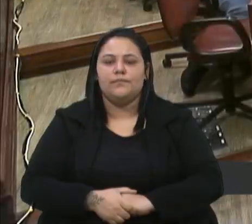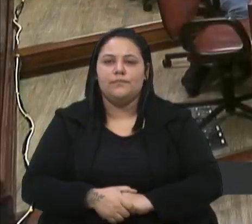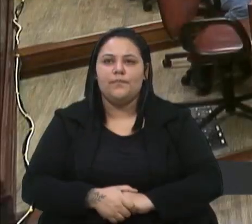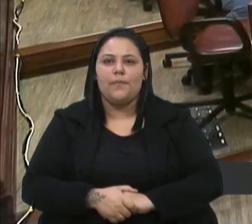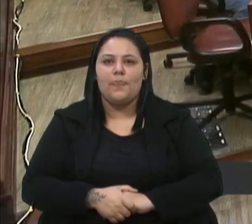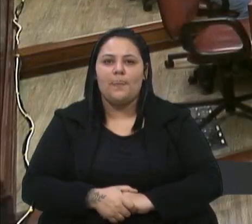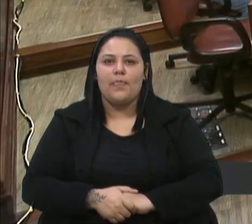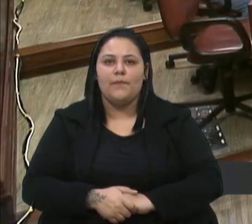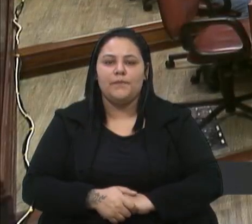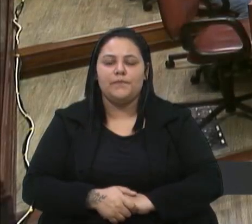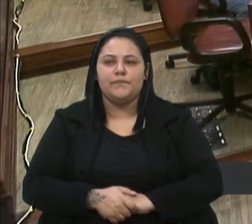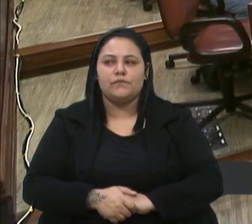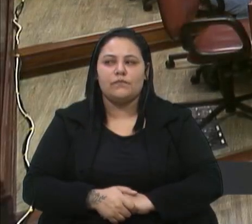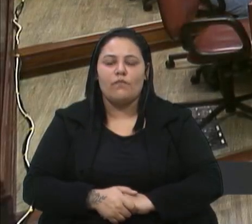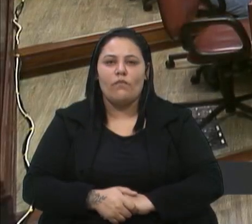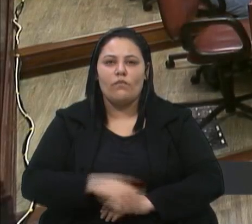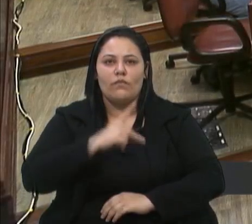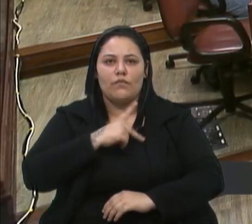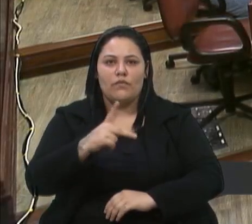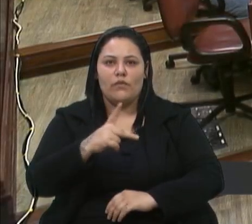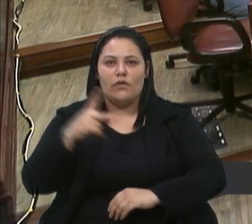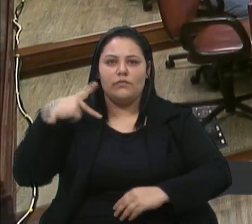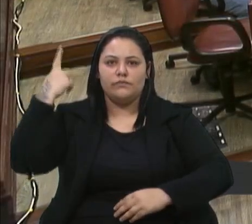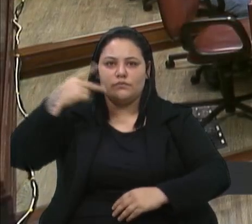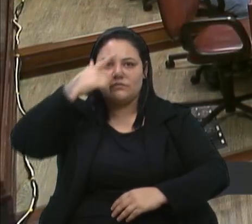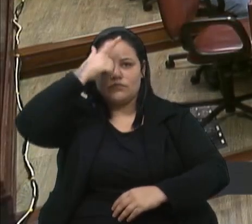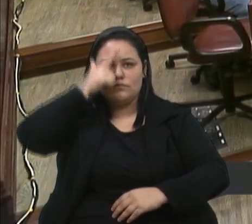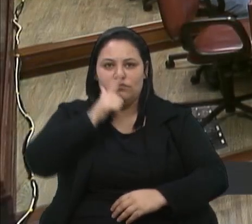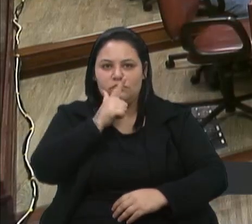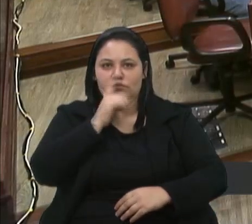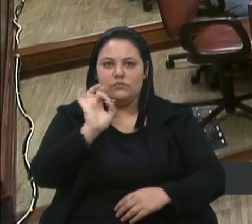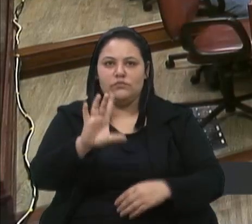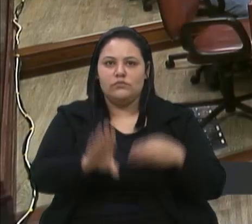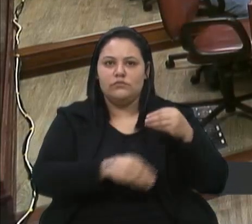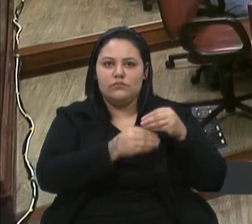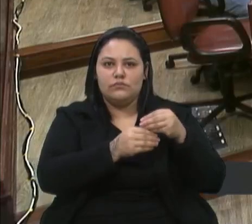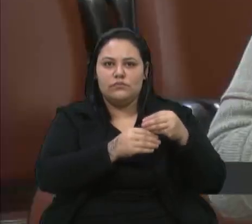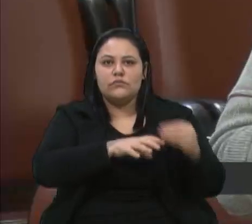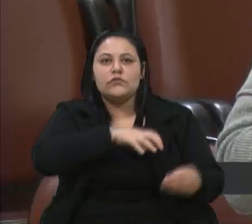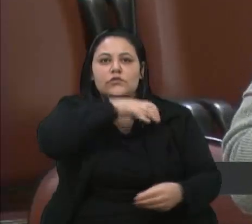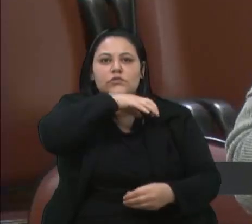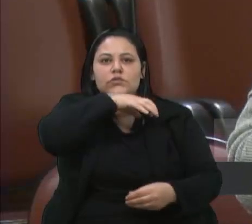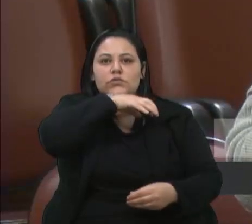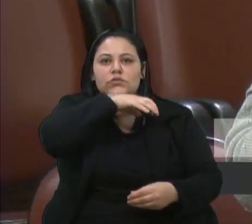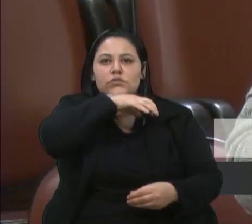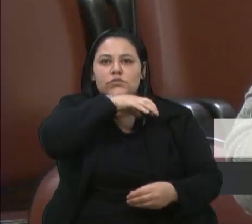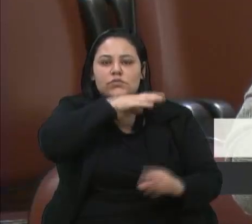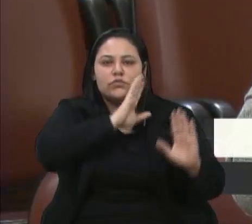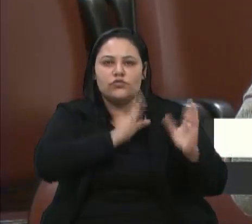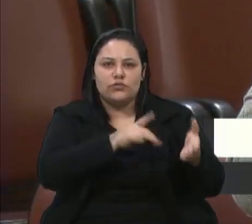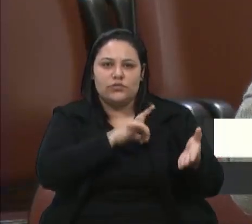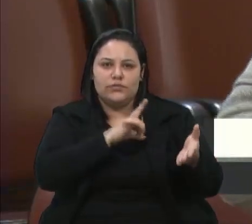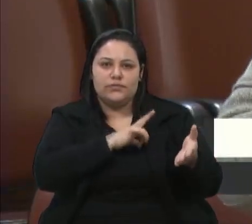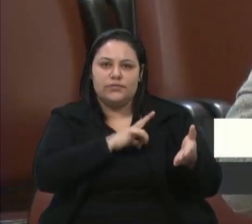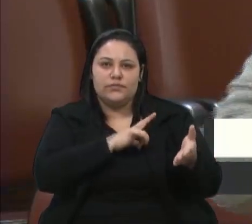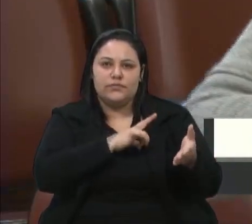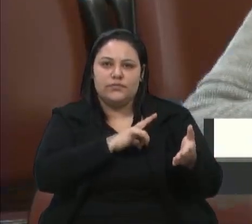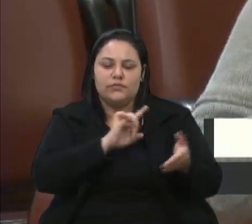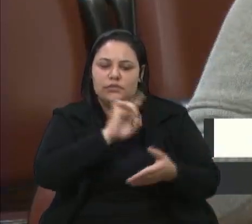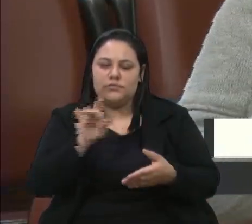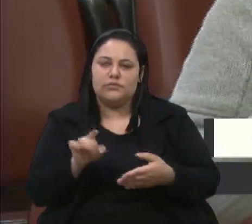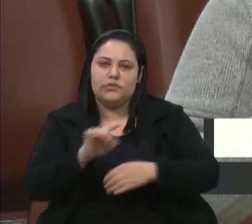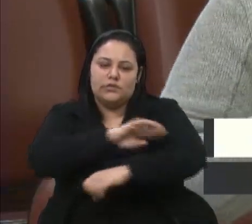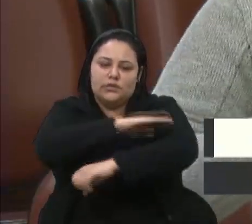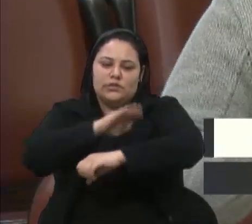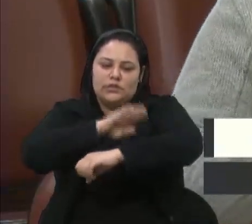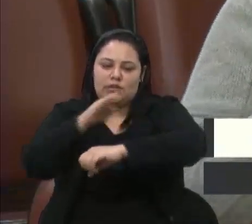Gente, vereador Lucas, só para dizer, o terreno já está aí da URGS, agora não é mais da Serra, agora é